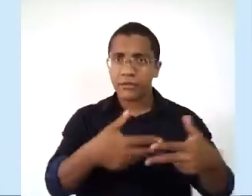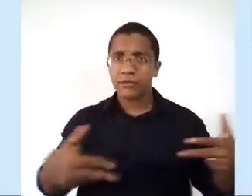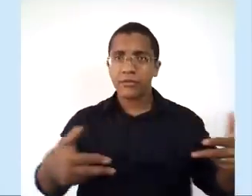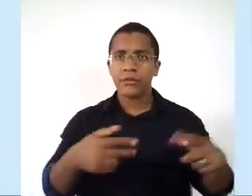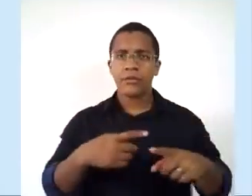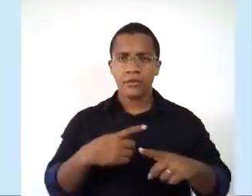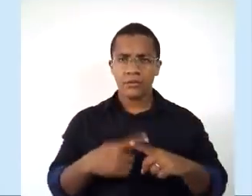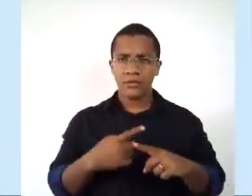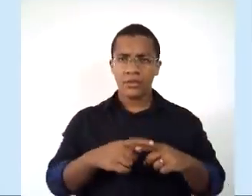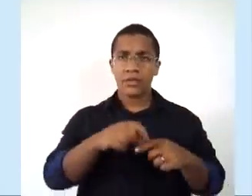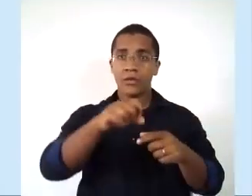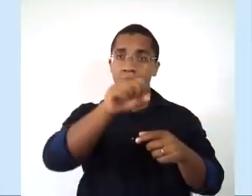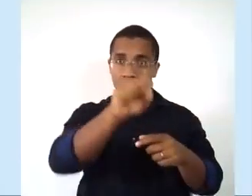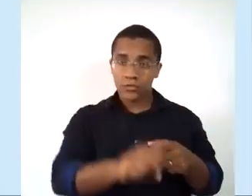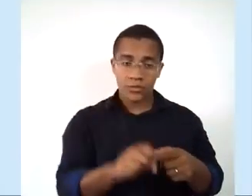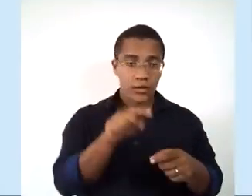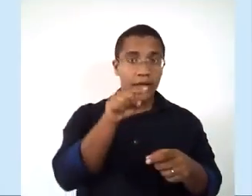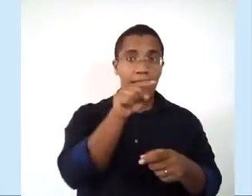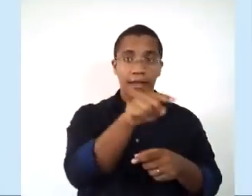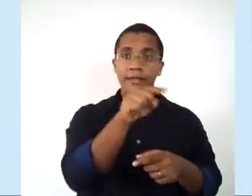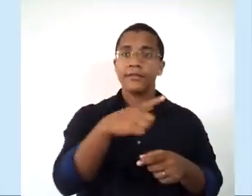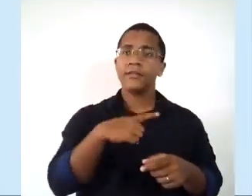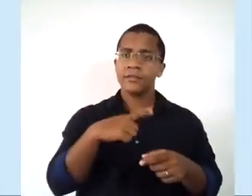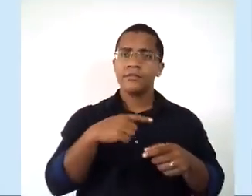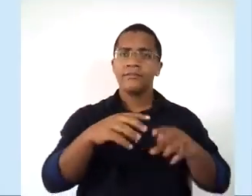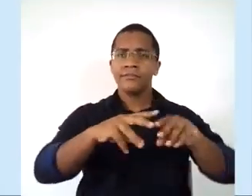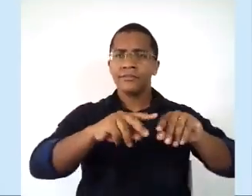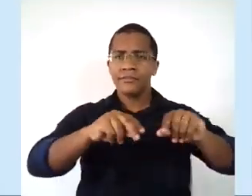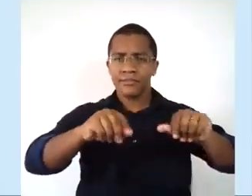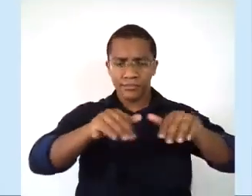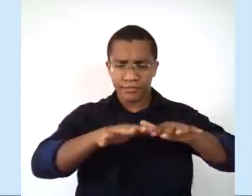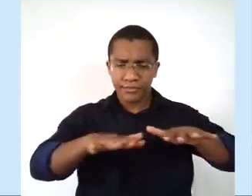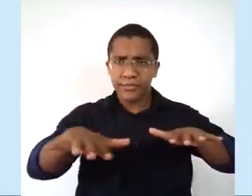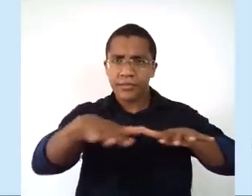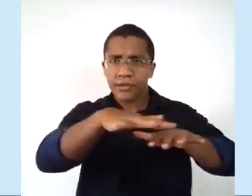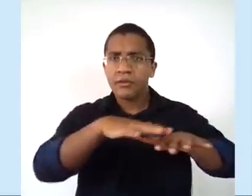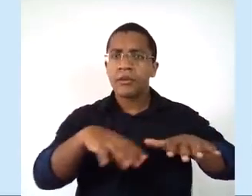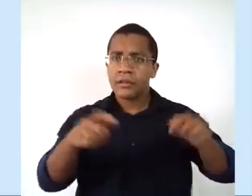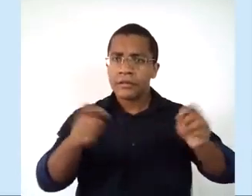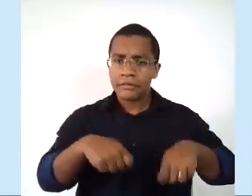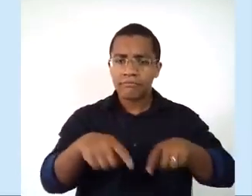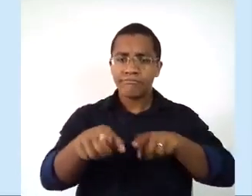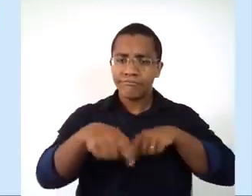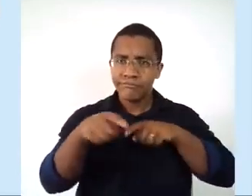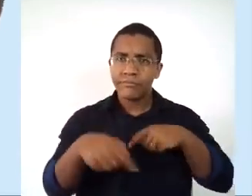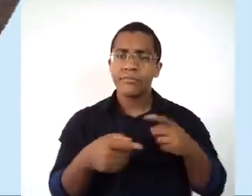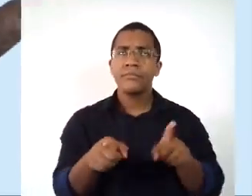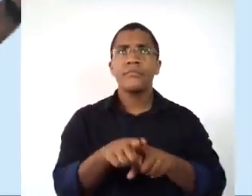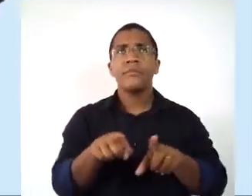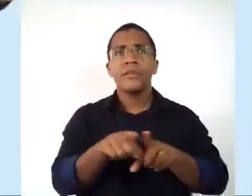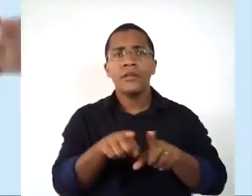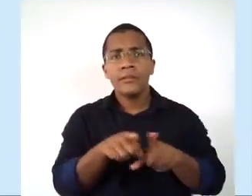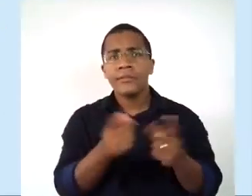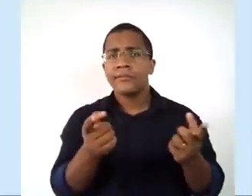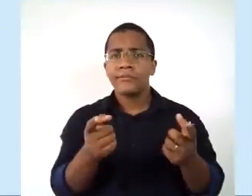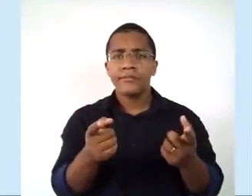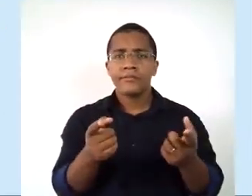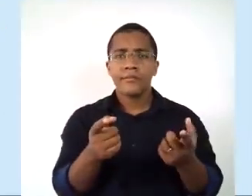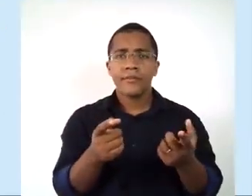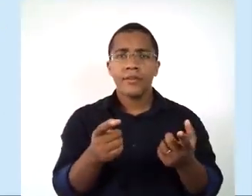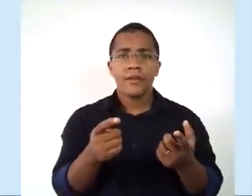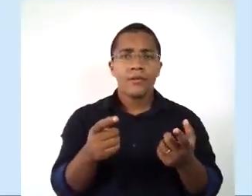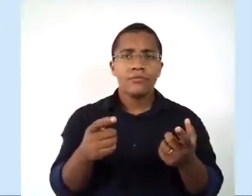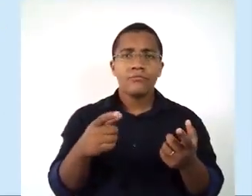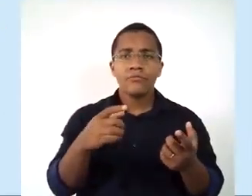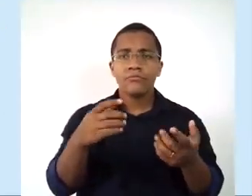professor? Na parte mais ao sul, gente, a gente vai ter um terreno mais propício, um clima mais próximo da linha do Equador. Então, ou